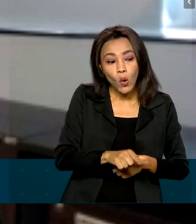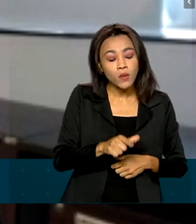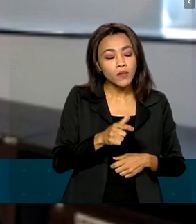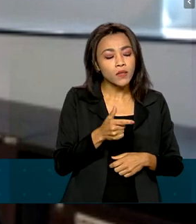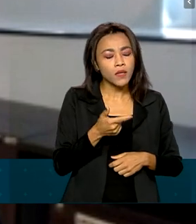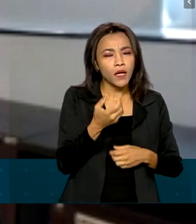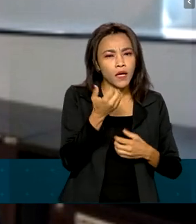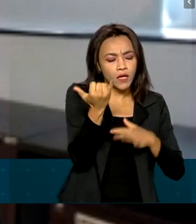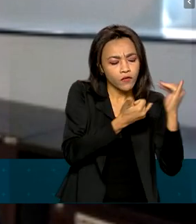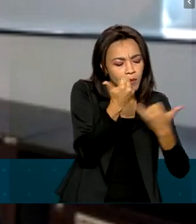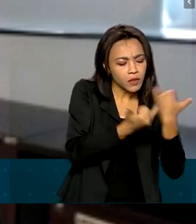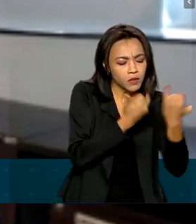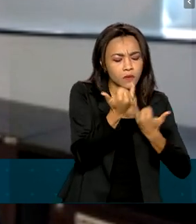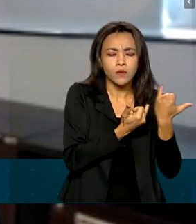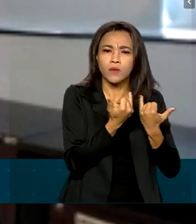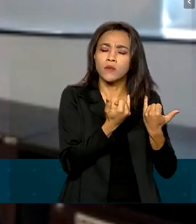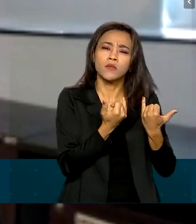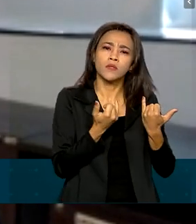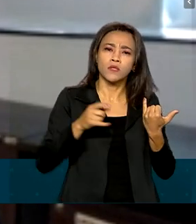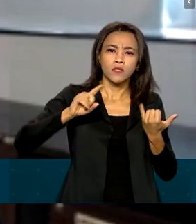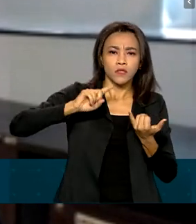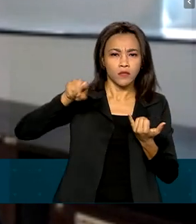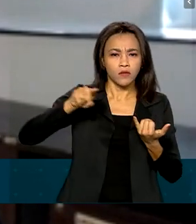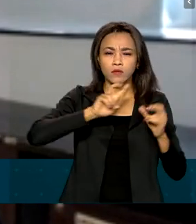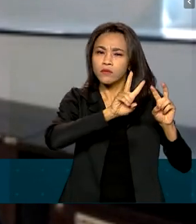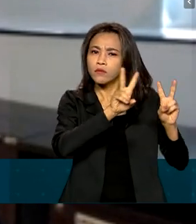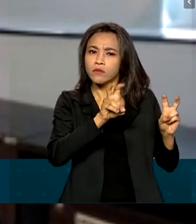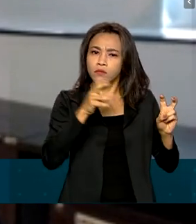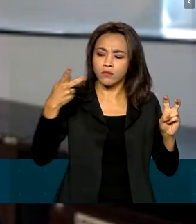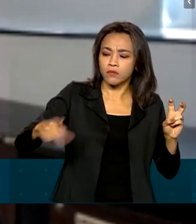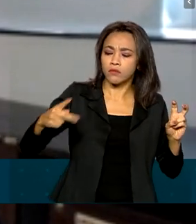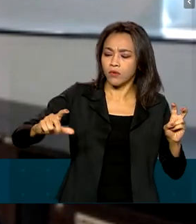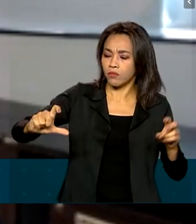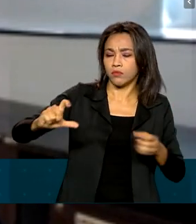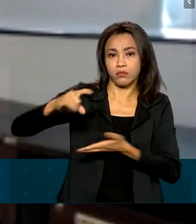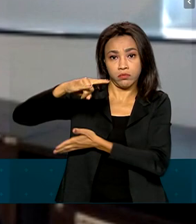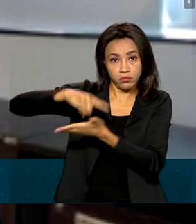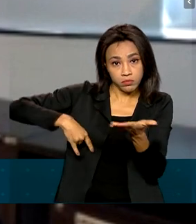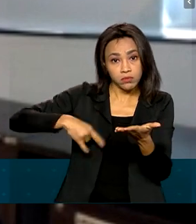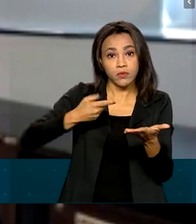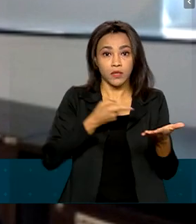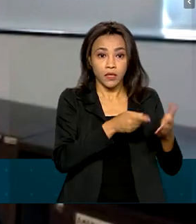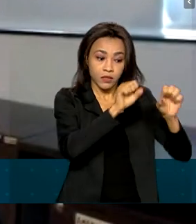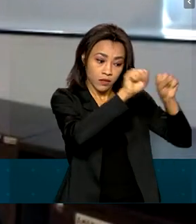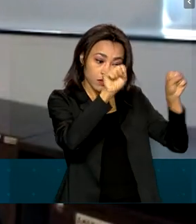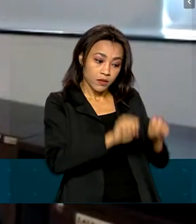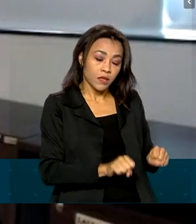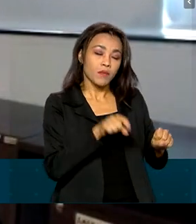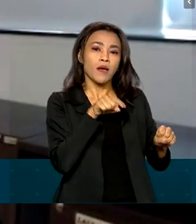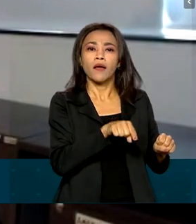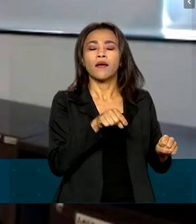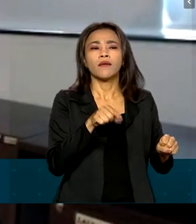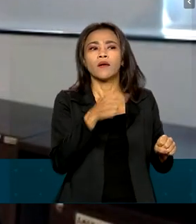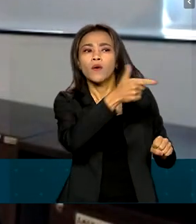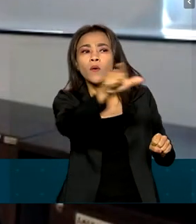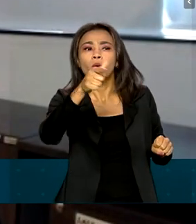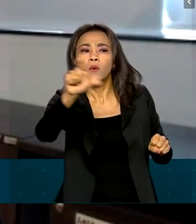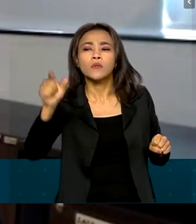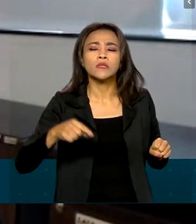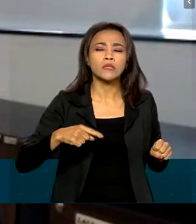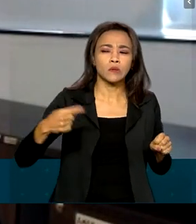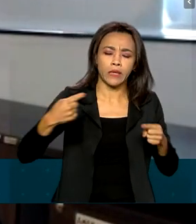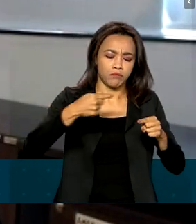estarta um processo que aqui a gente chama de revalidação ordinária. Que é somente para aqueles que a gente encontre alguma